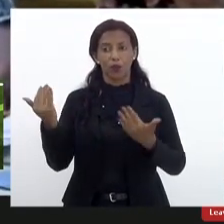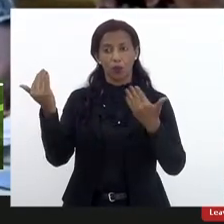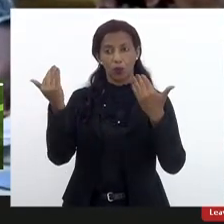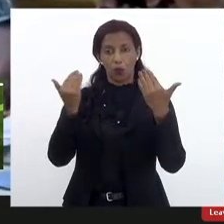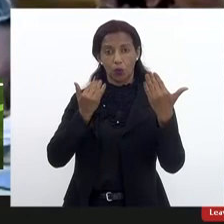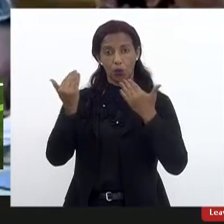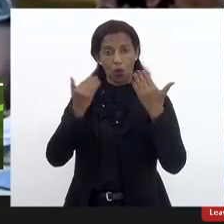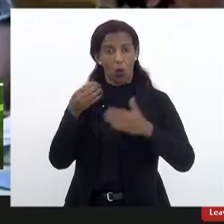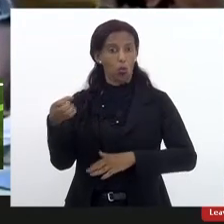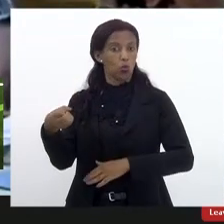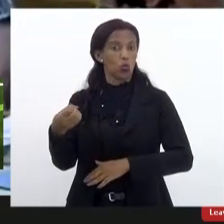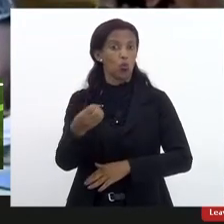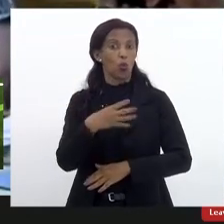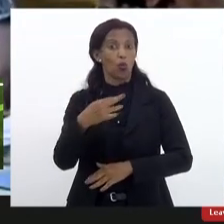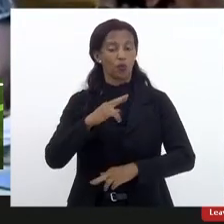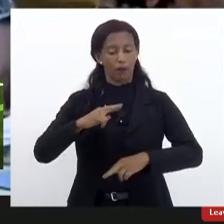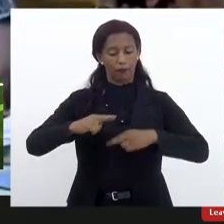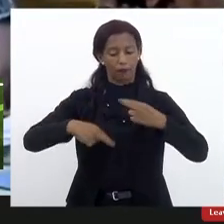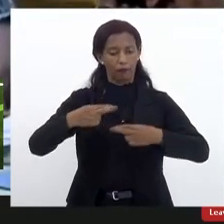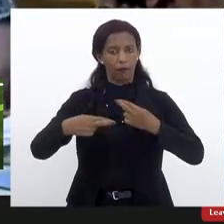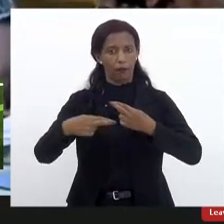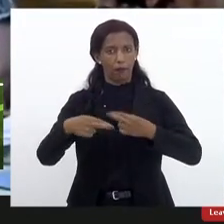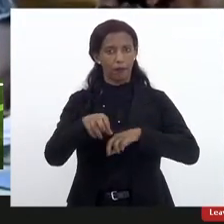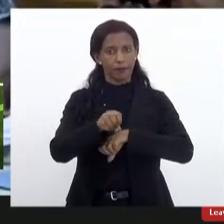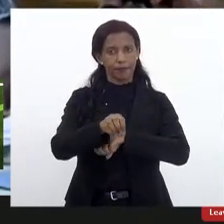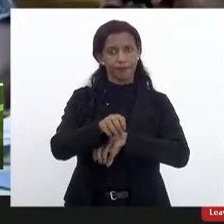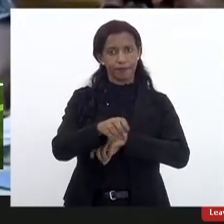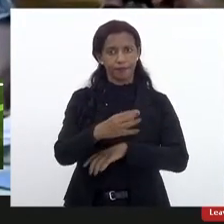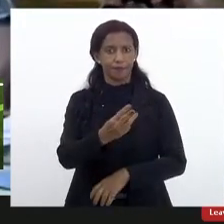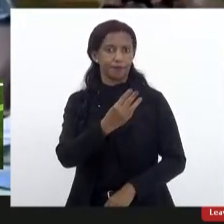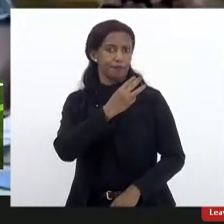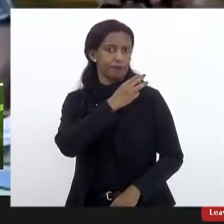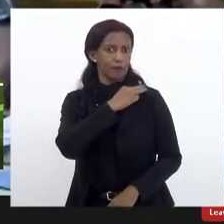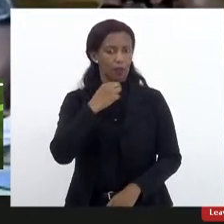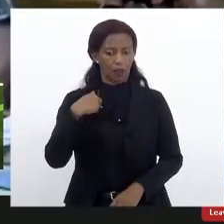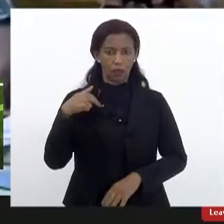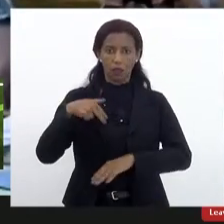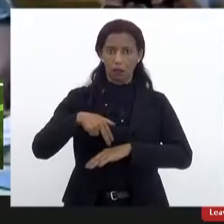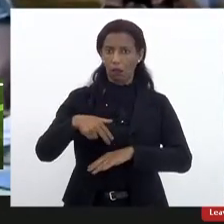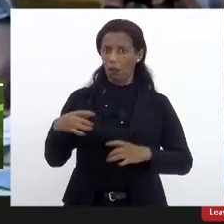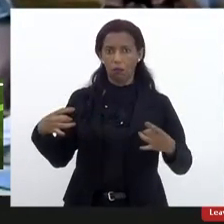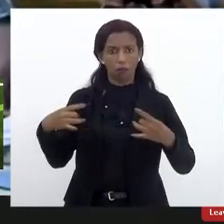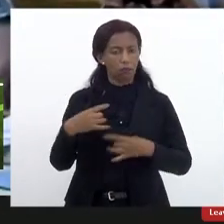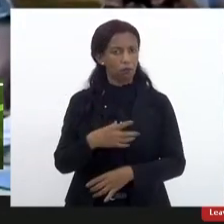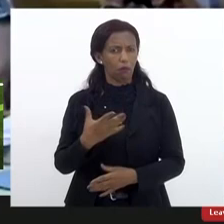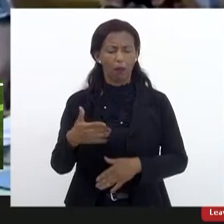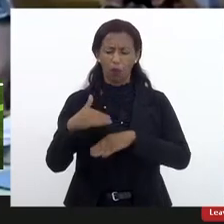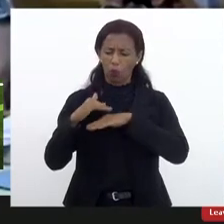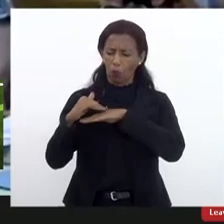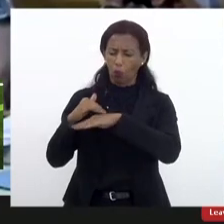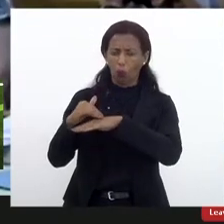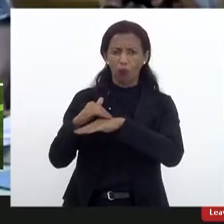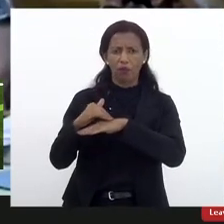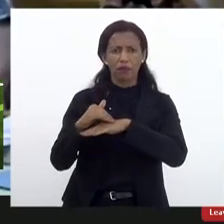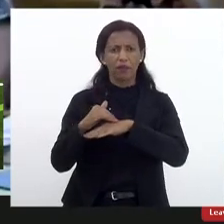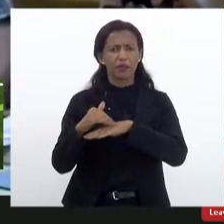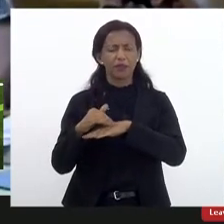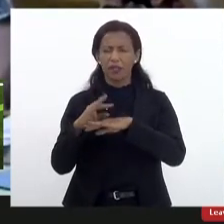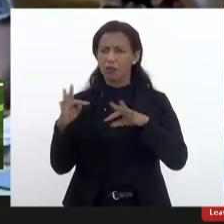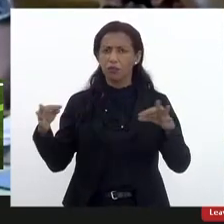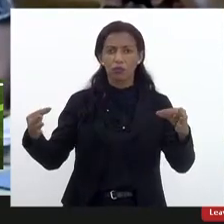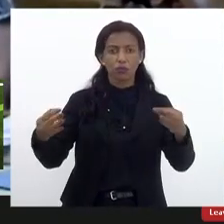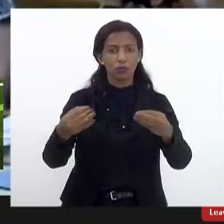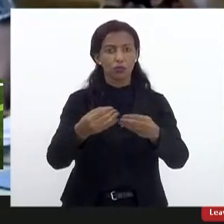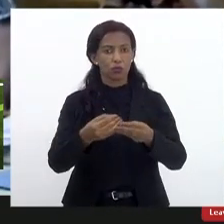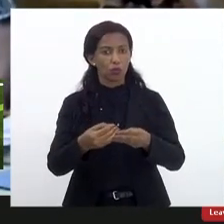novo ensino médio, e a gente aqui está se colocando à disposição para conversar com todos